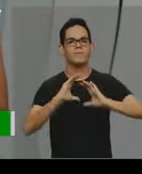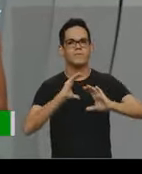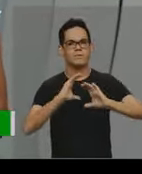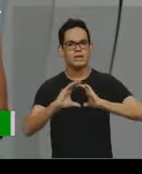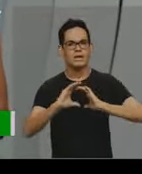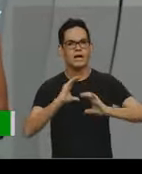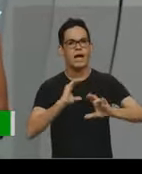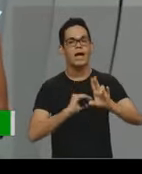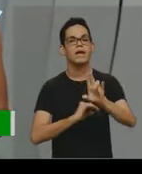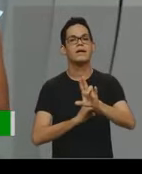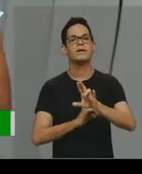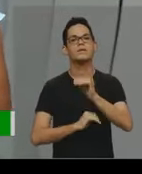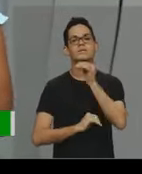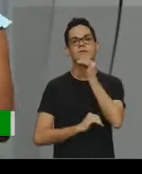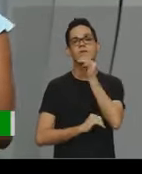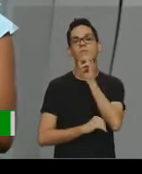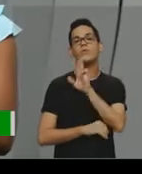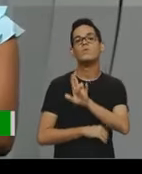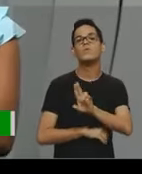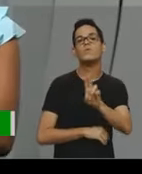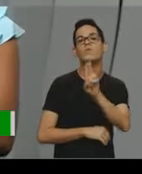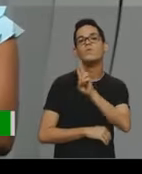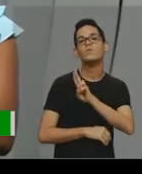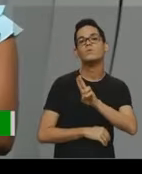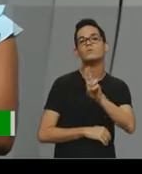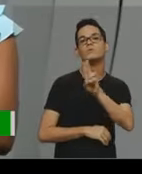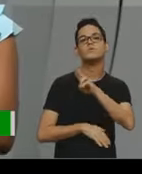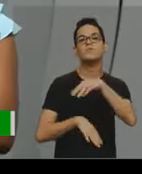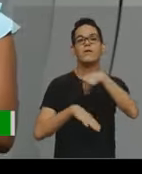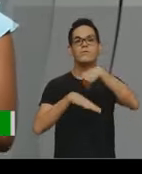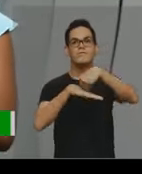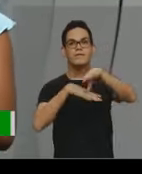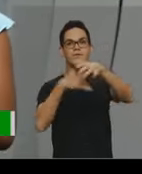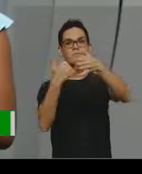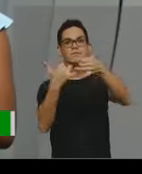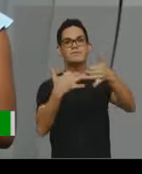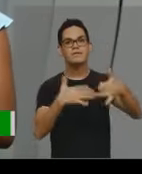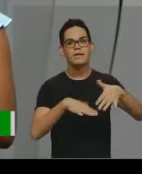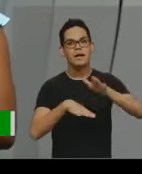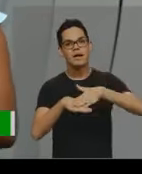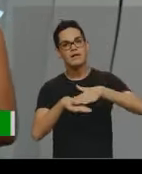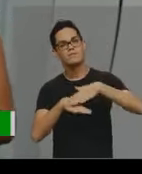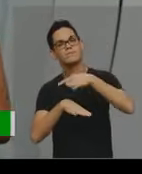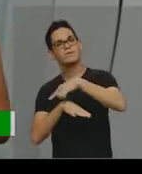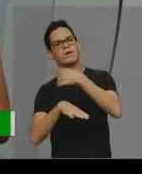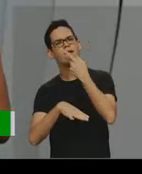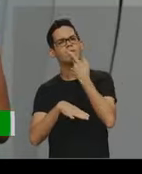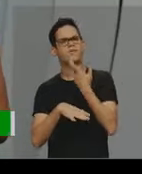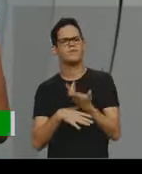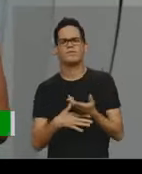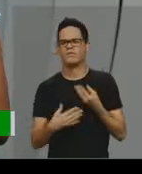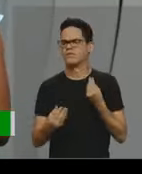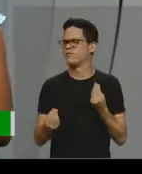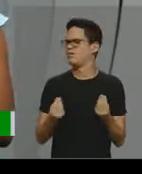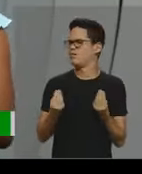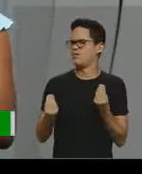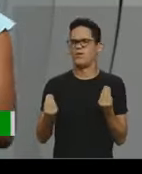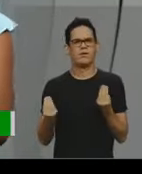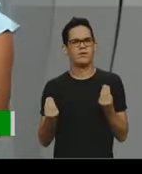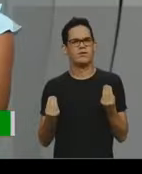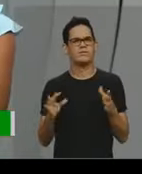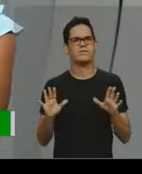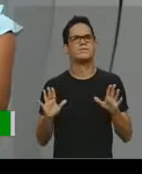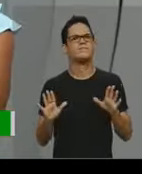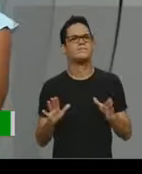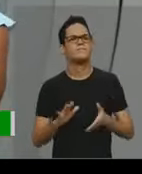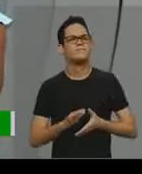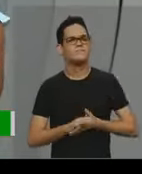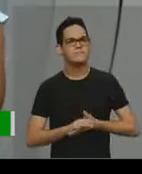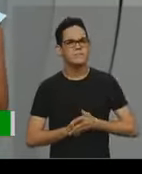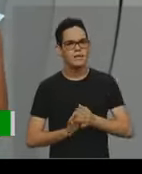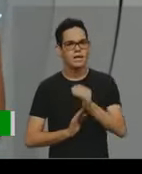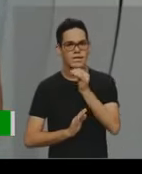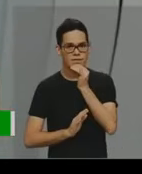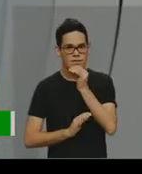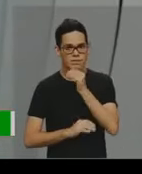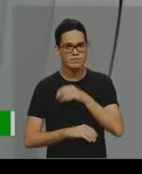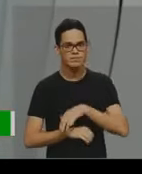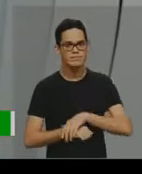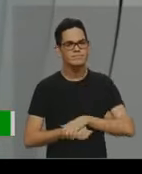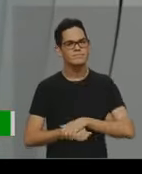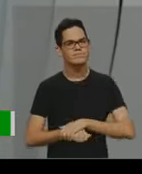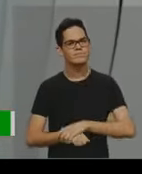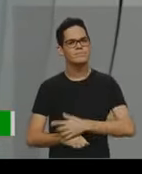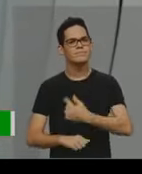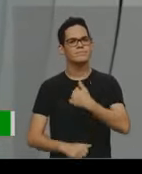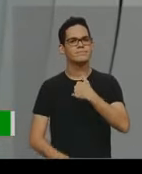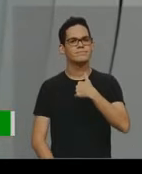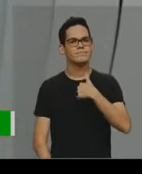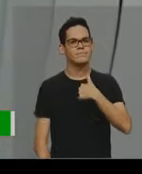né, usa um código para explicar o próprio código. Como assim, professoras? Bom, quando eu tenho, por exemplo,